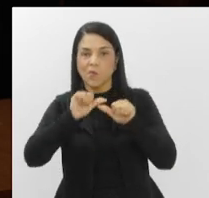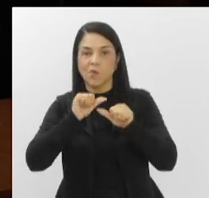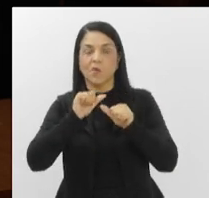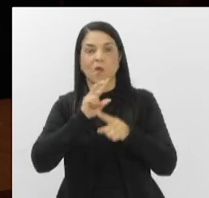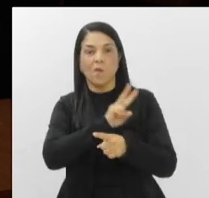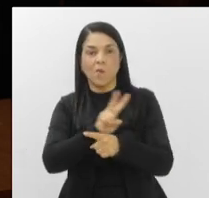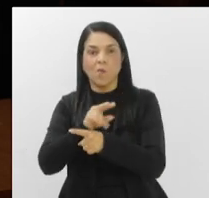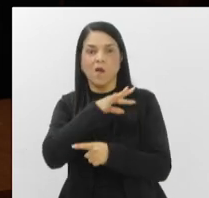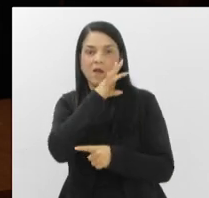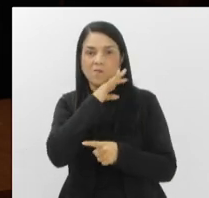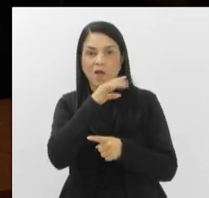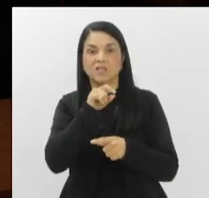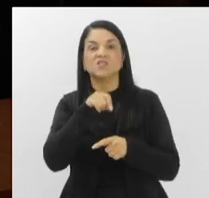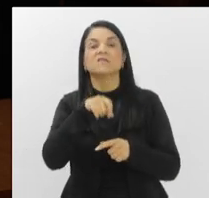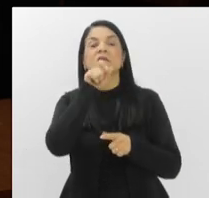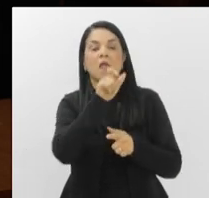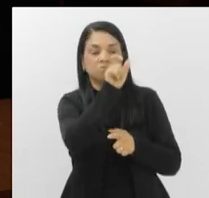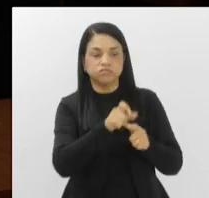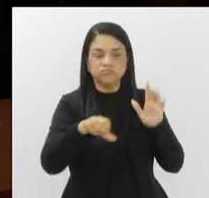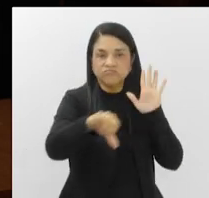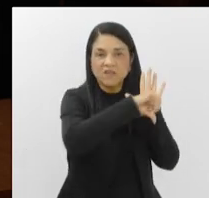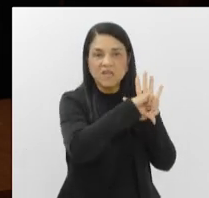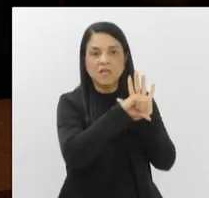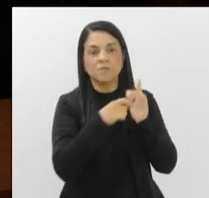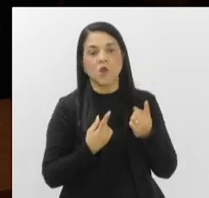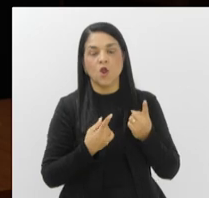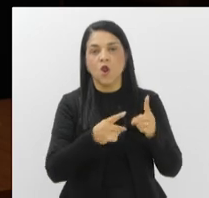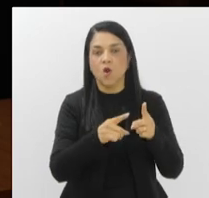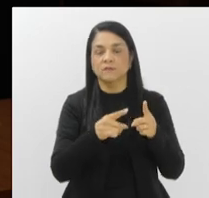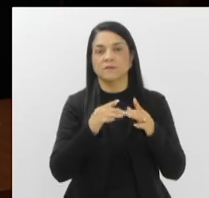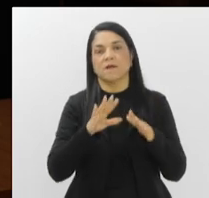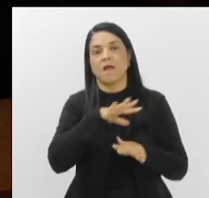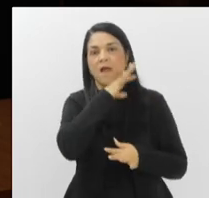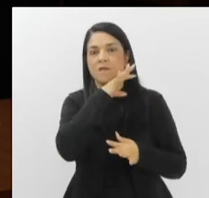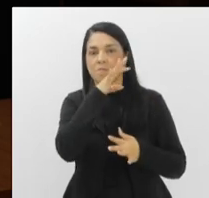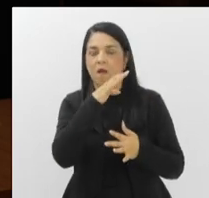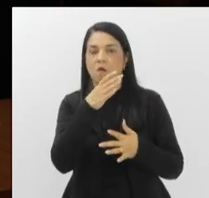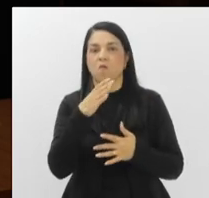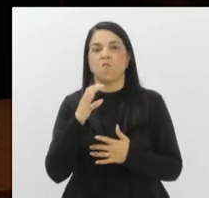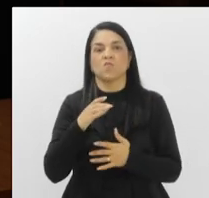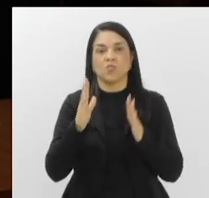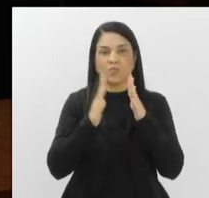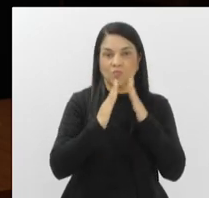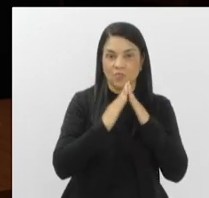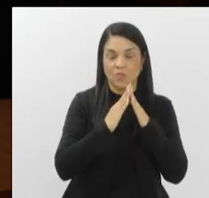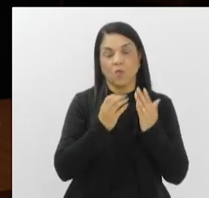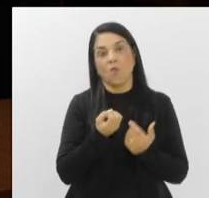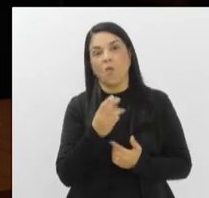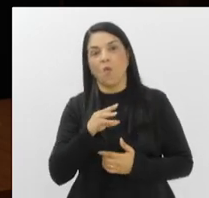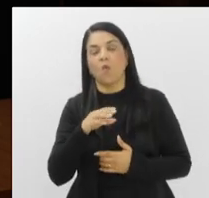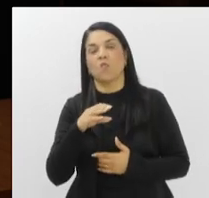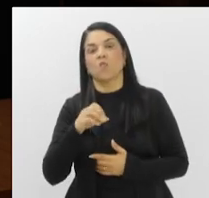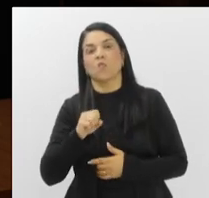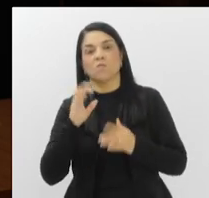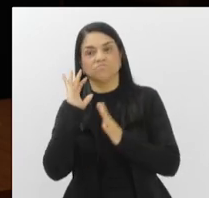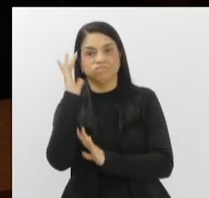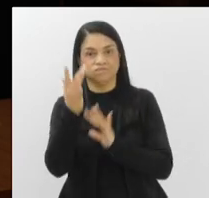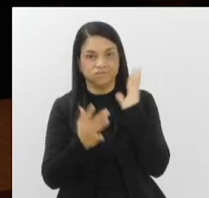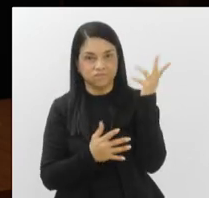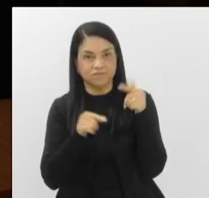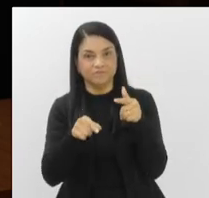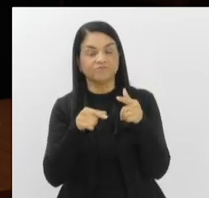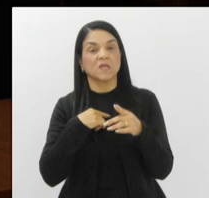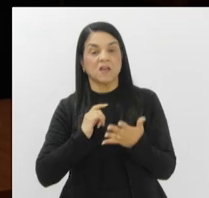cometerem crimes de maus tratos contra os animais silvestres ou domésticos sejam responsabilizados também financeiramente, custeando assim as